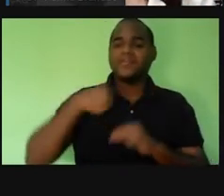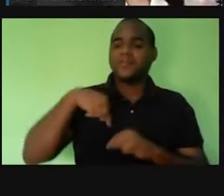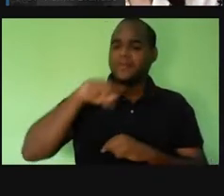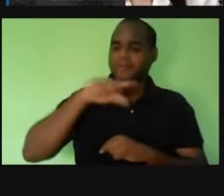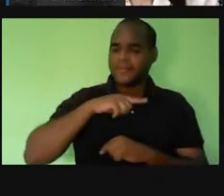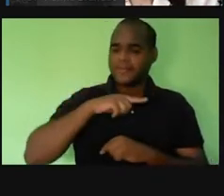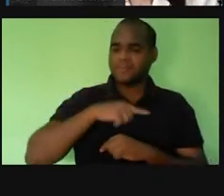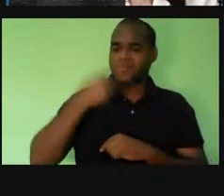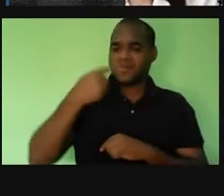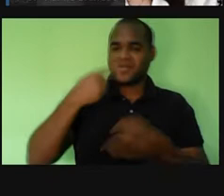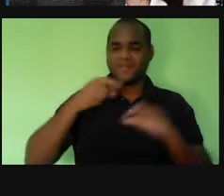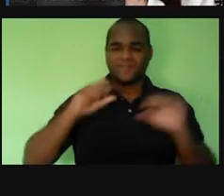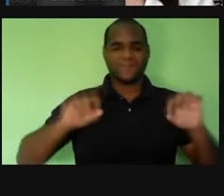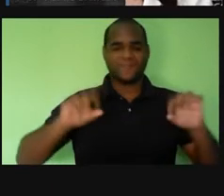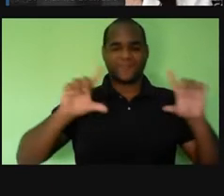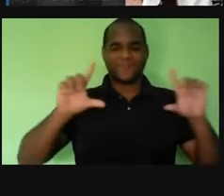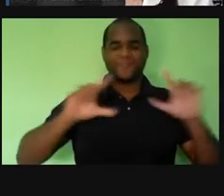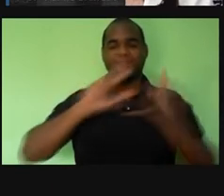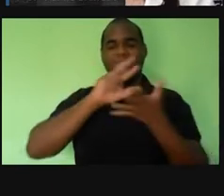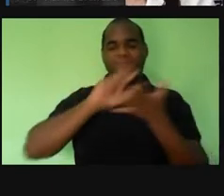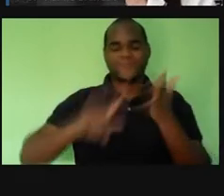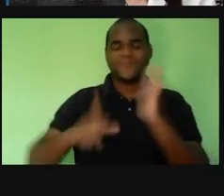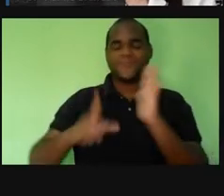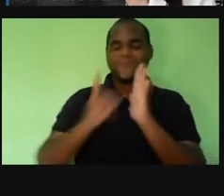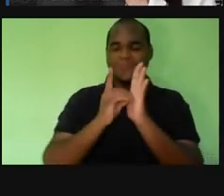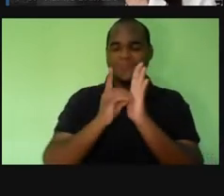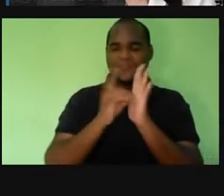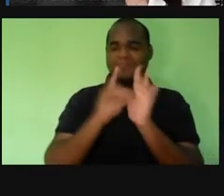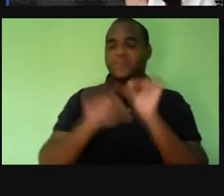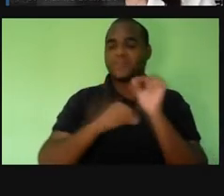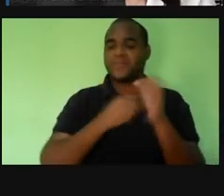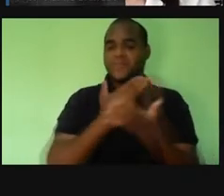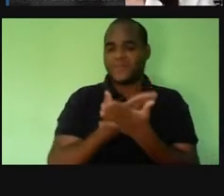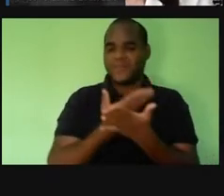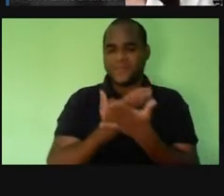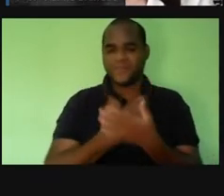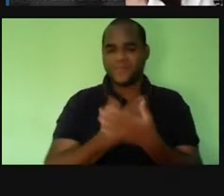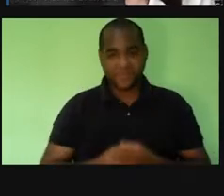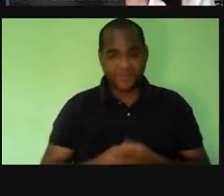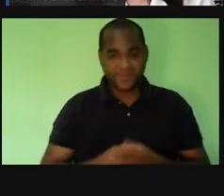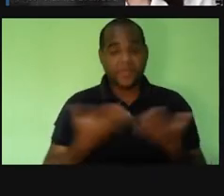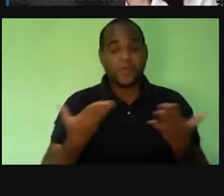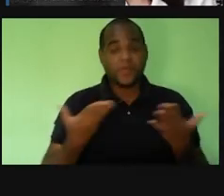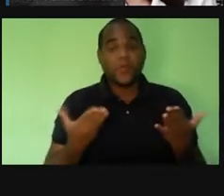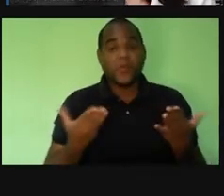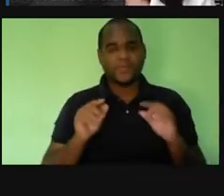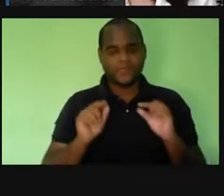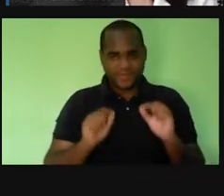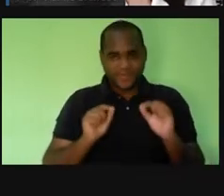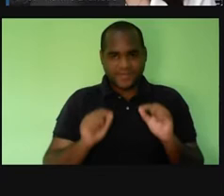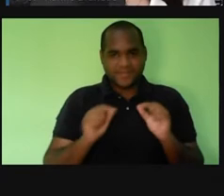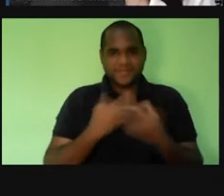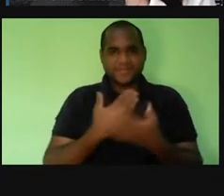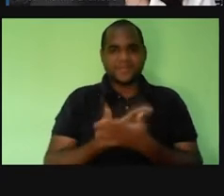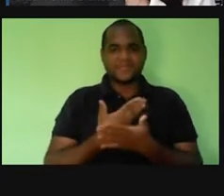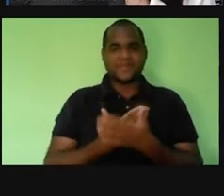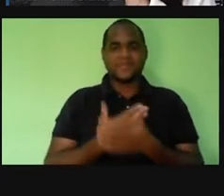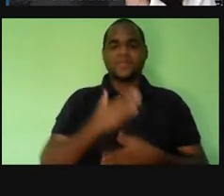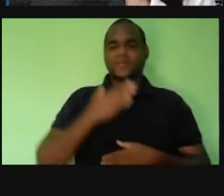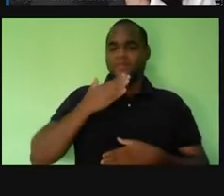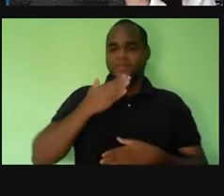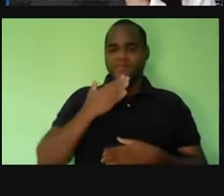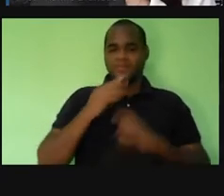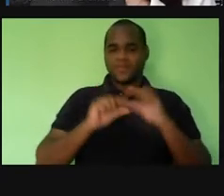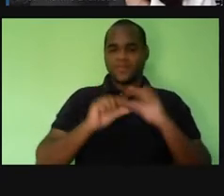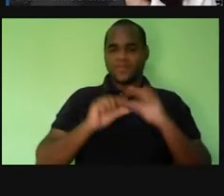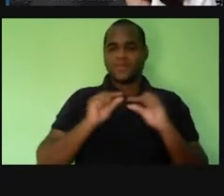quadro, que é esse sobre ferramentas digitais e educação. E hoje, nós vamos estudar um pouco, né? E conhecer um pouco essa ferramenta que se